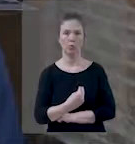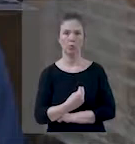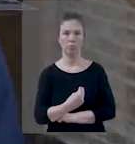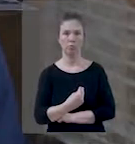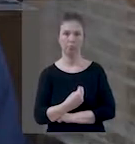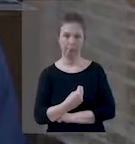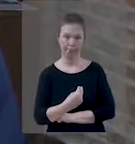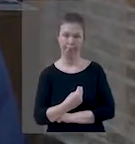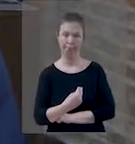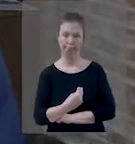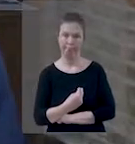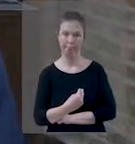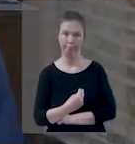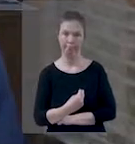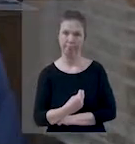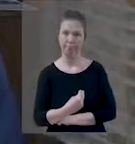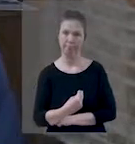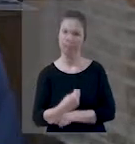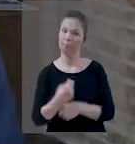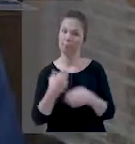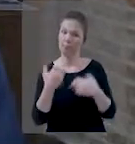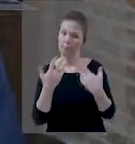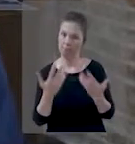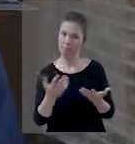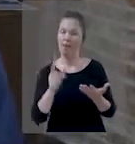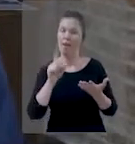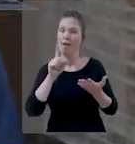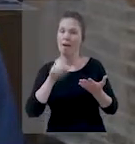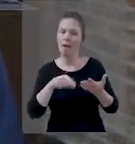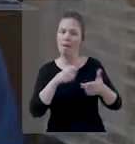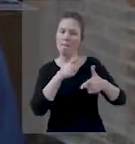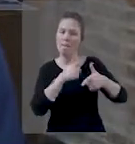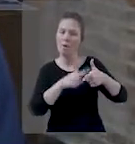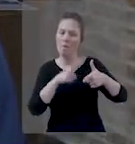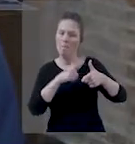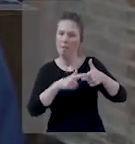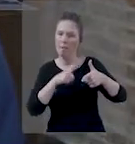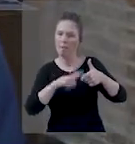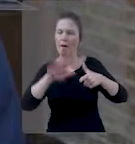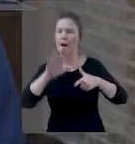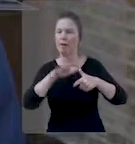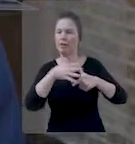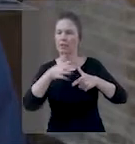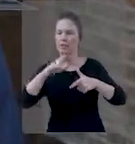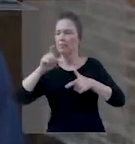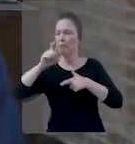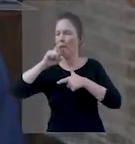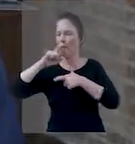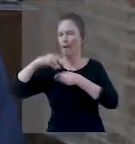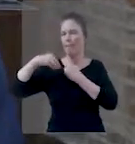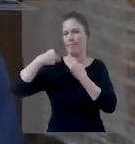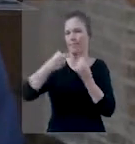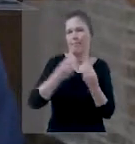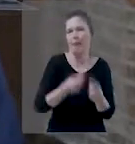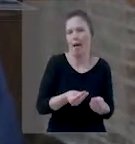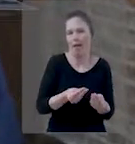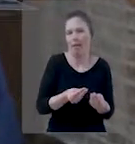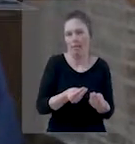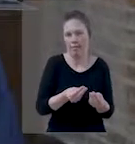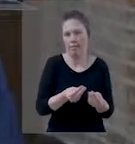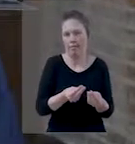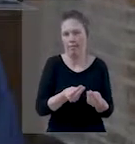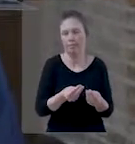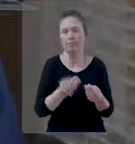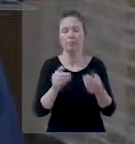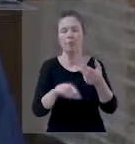filho, pode estar transmitindo doenças. Então, essas consequências, o filho, infelizmente, pode estar